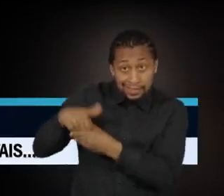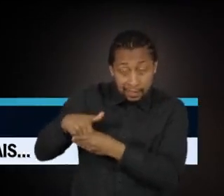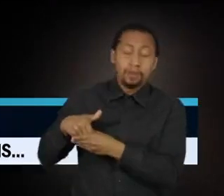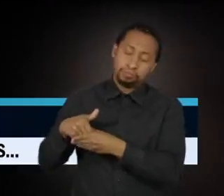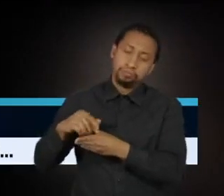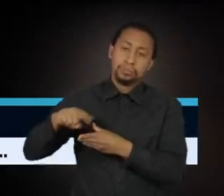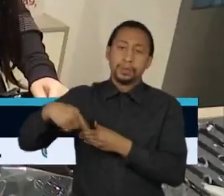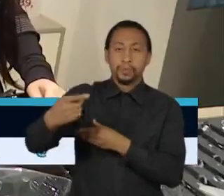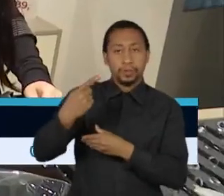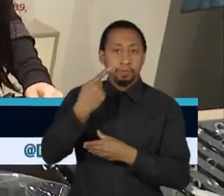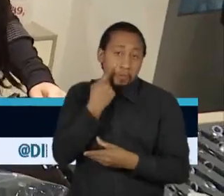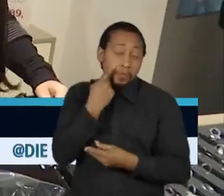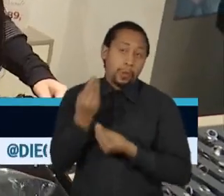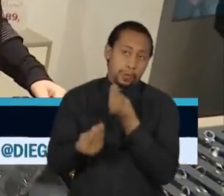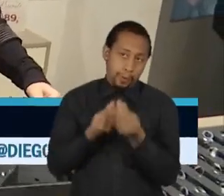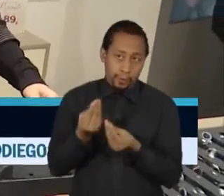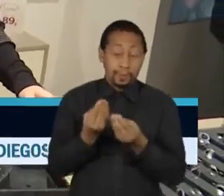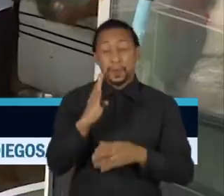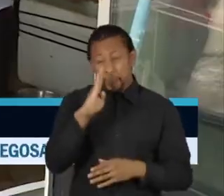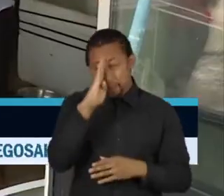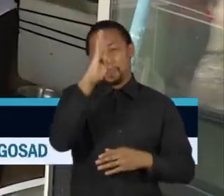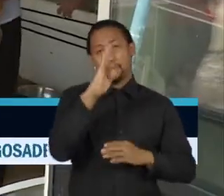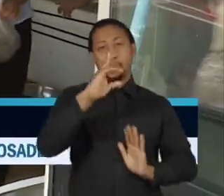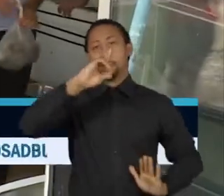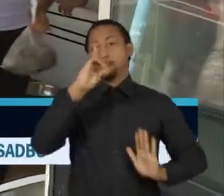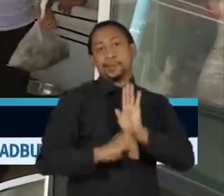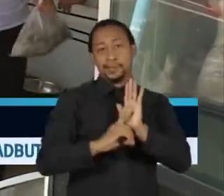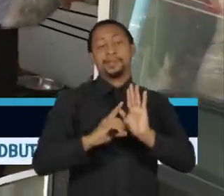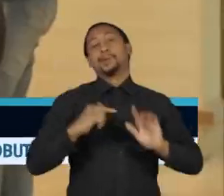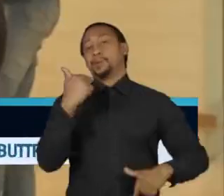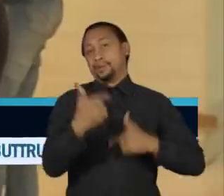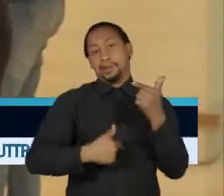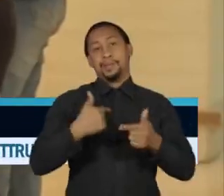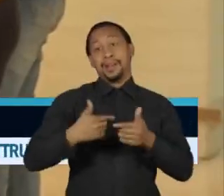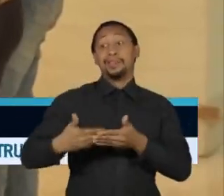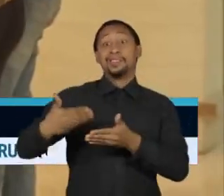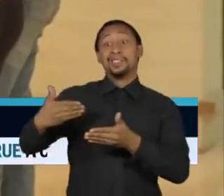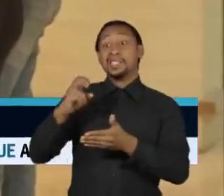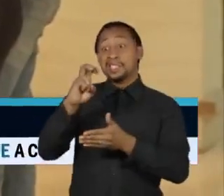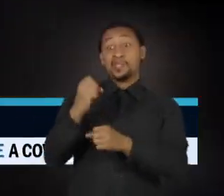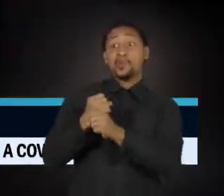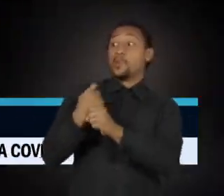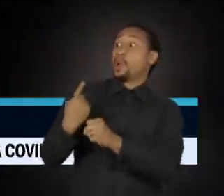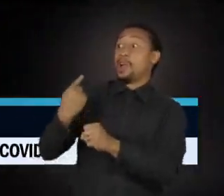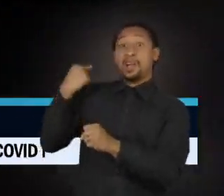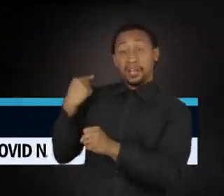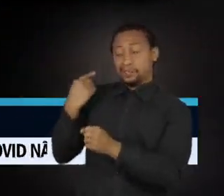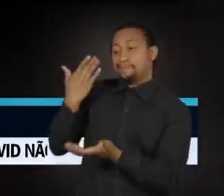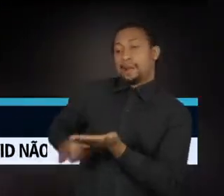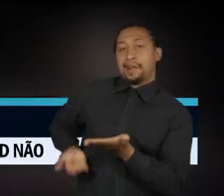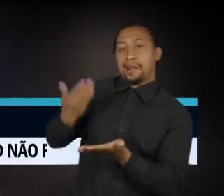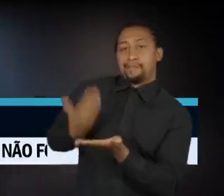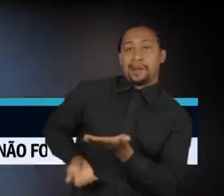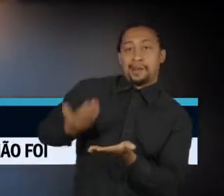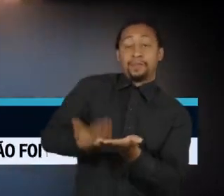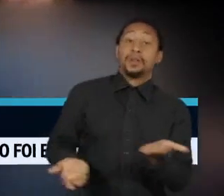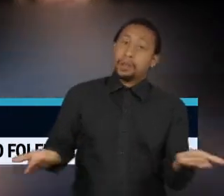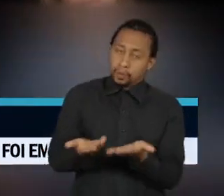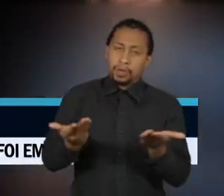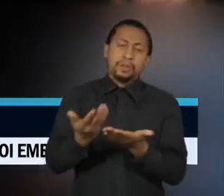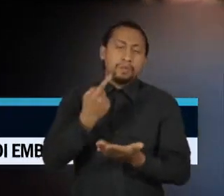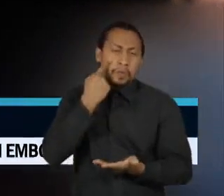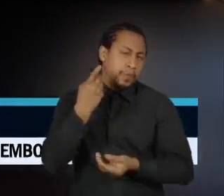direto ao tratar dos direitos trabalhistas que foram perdidos nos últimos cinco anos. Vamos discutir a legislação